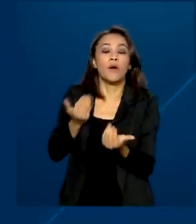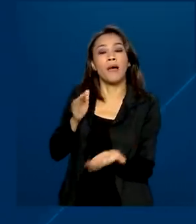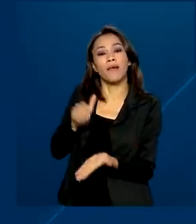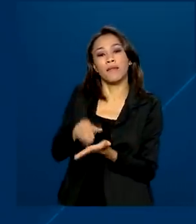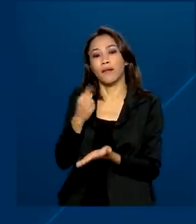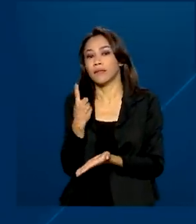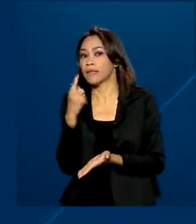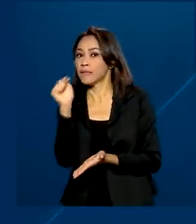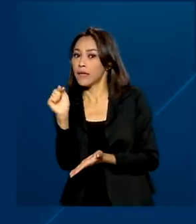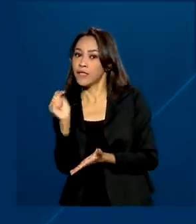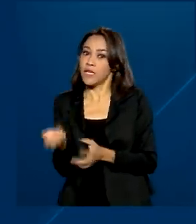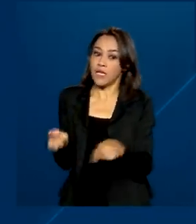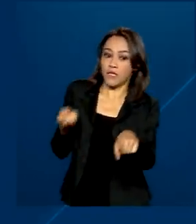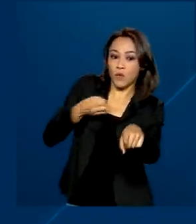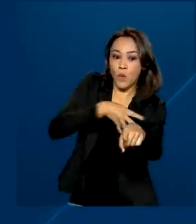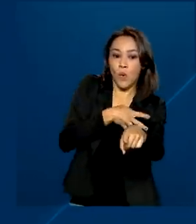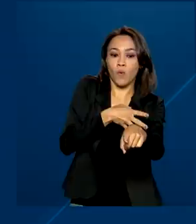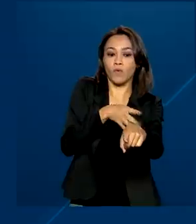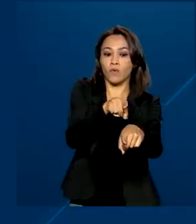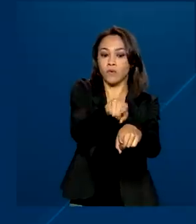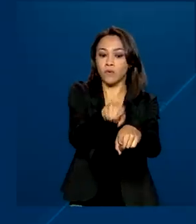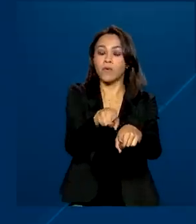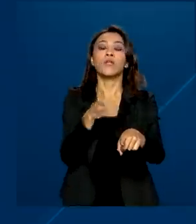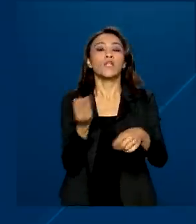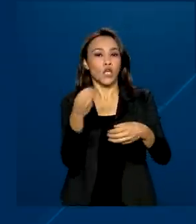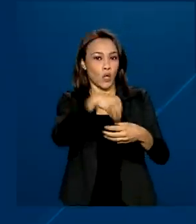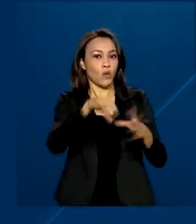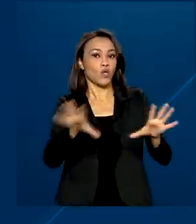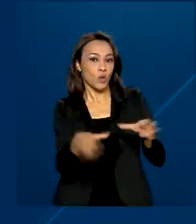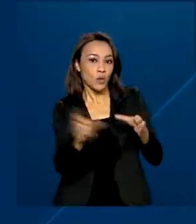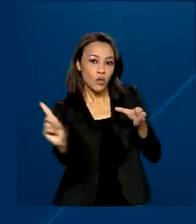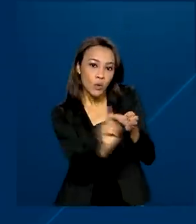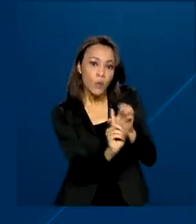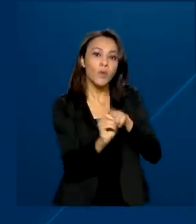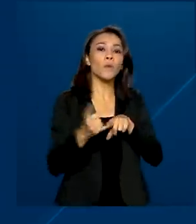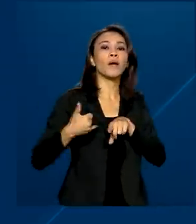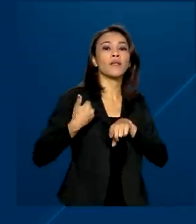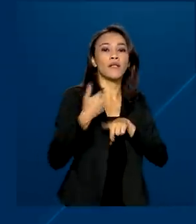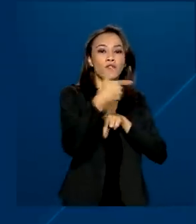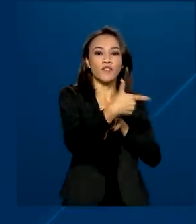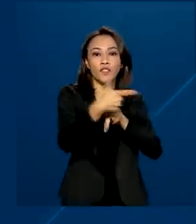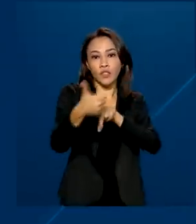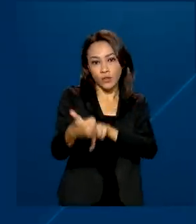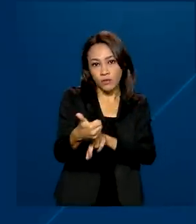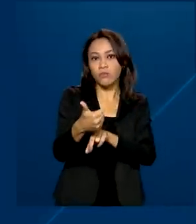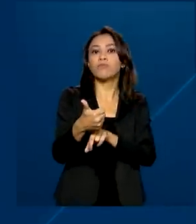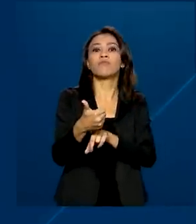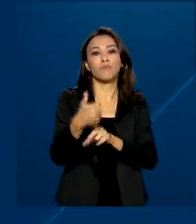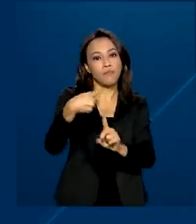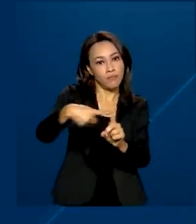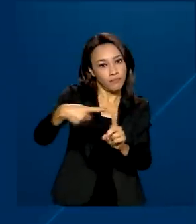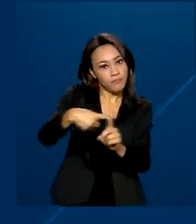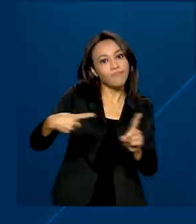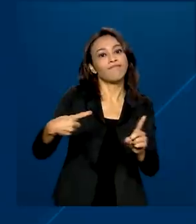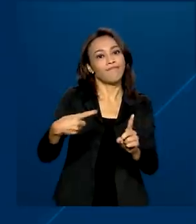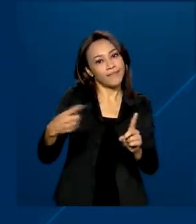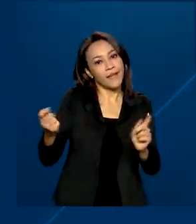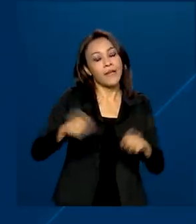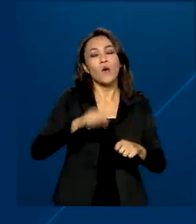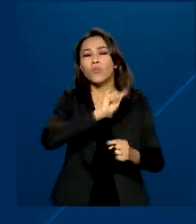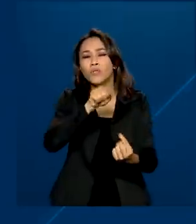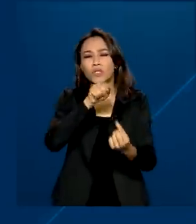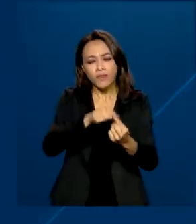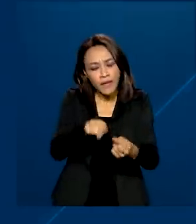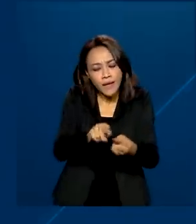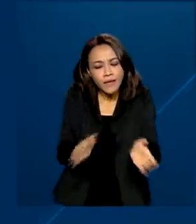anos, o novo benefício inclui jovens com até 21 anos incompletos. A ideia é incentivar